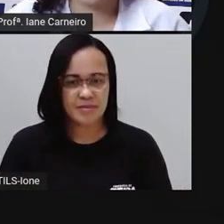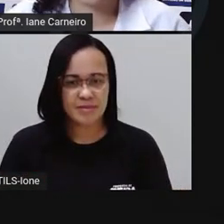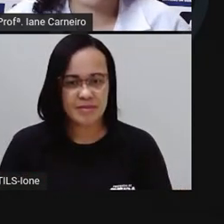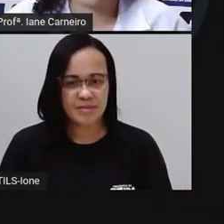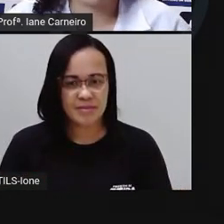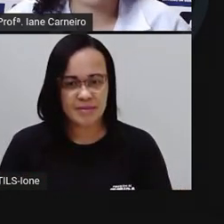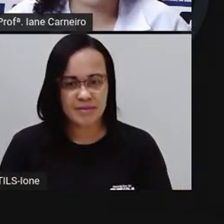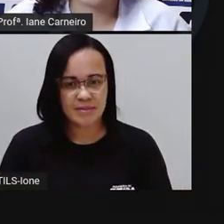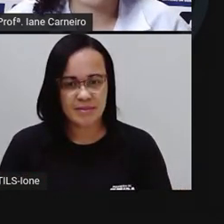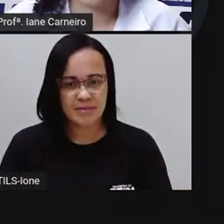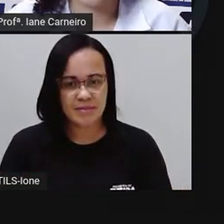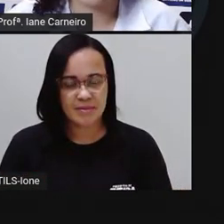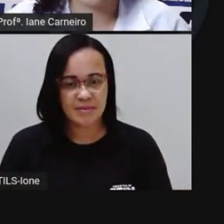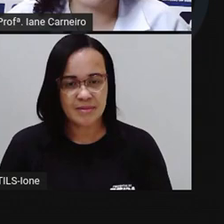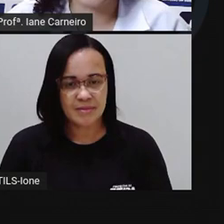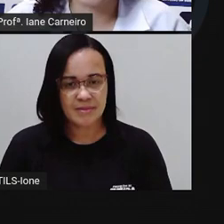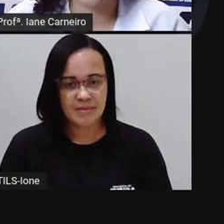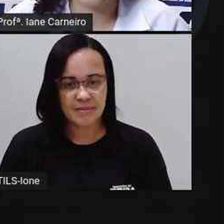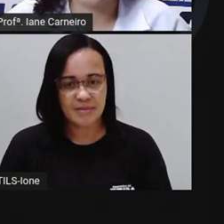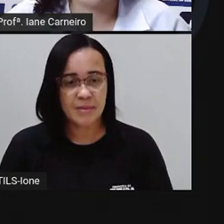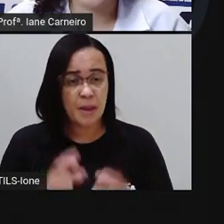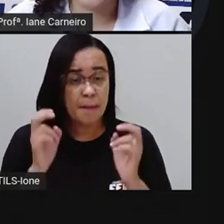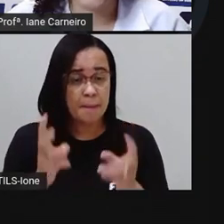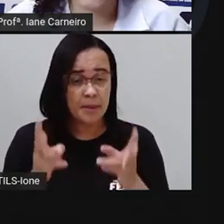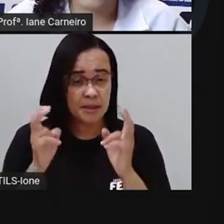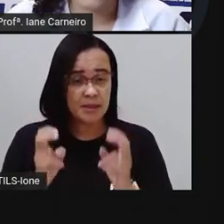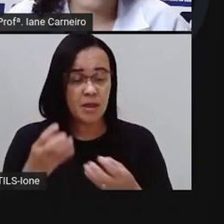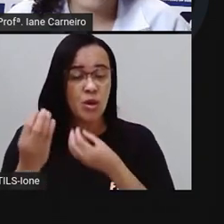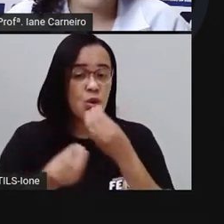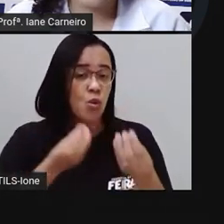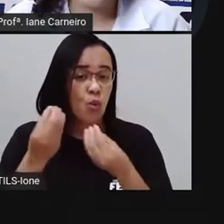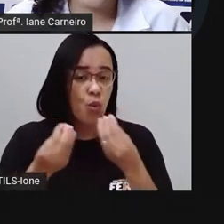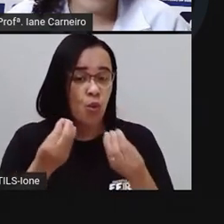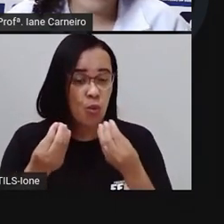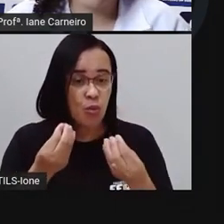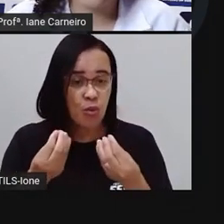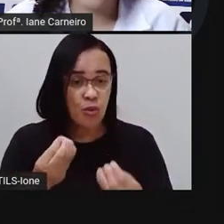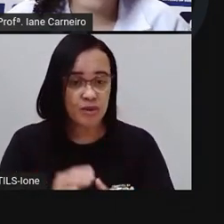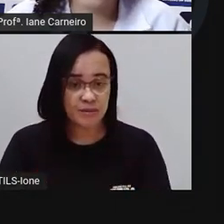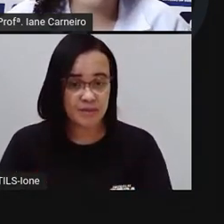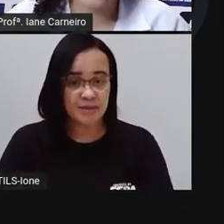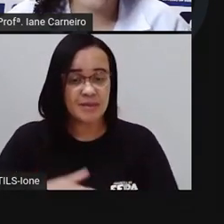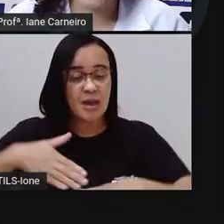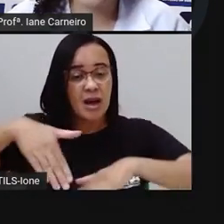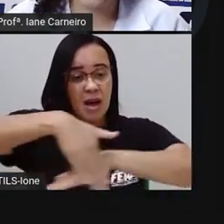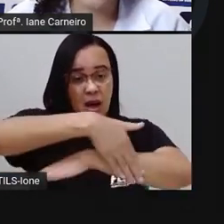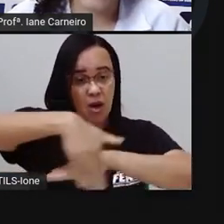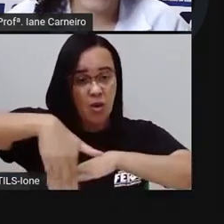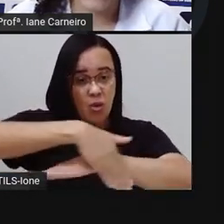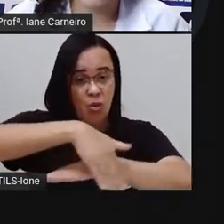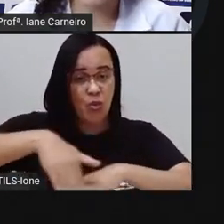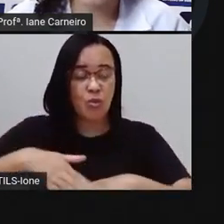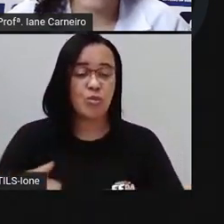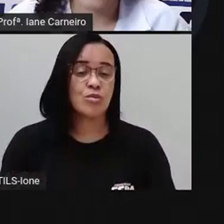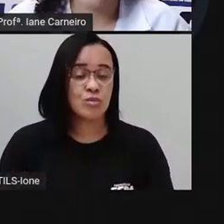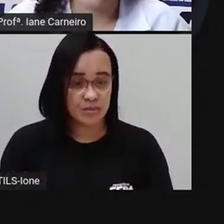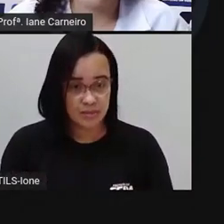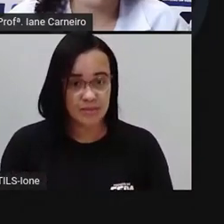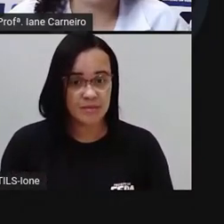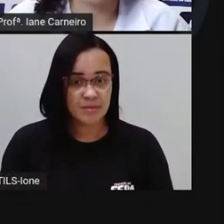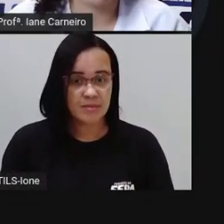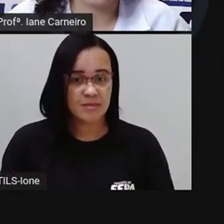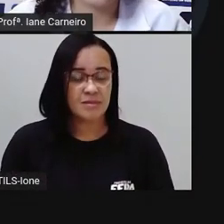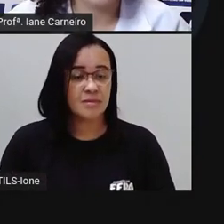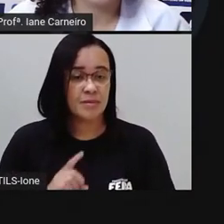Deixa a Pró chegar pra cá pra vocês verem. Pronto. Vocês estão percebendo como é a rua, né? As ruas pra chegar até o